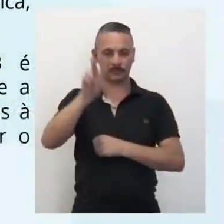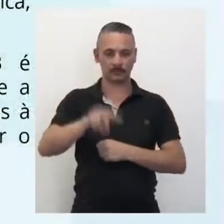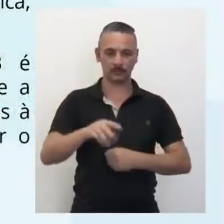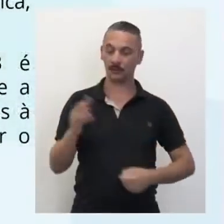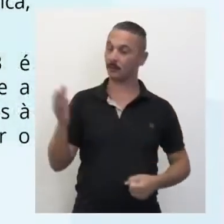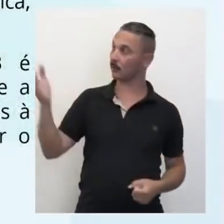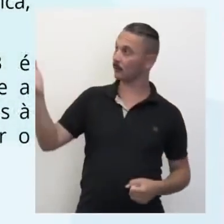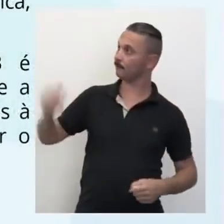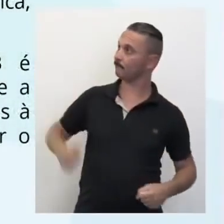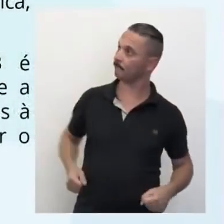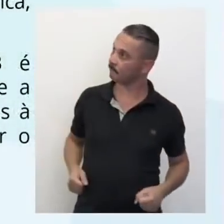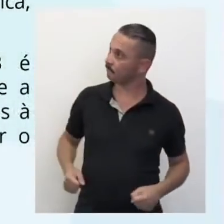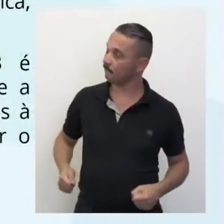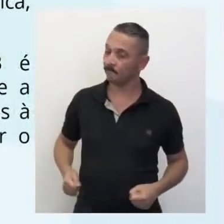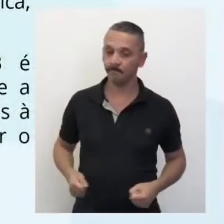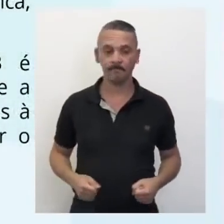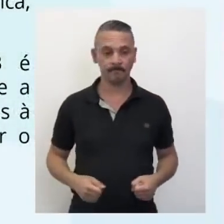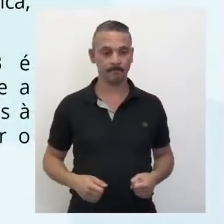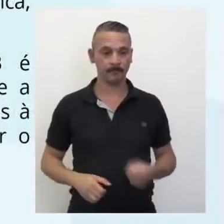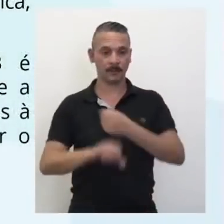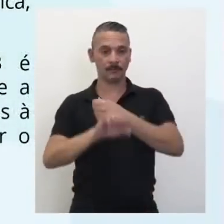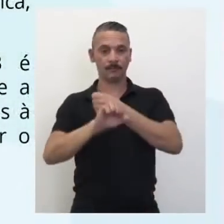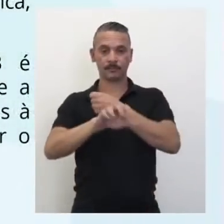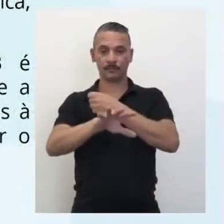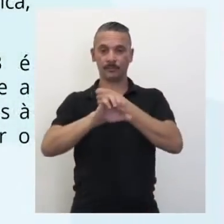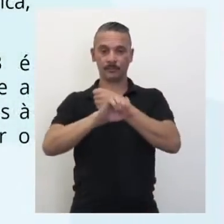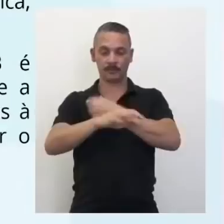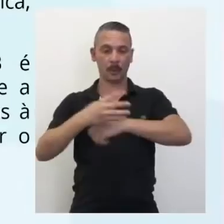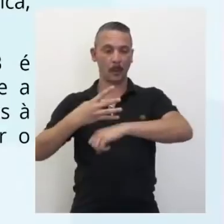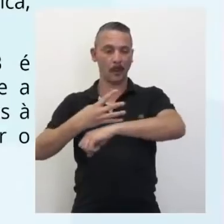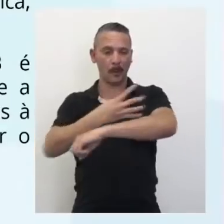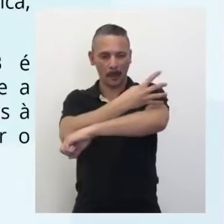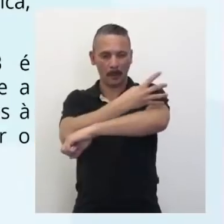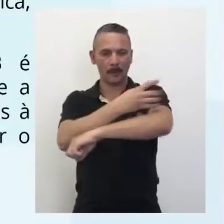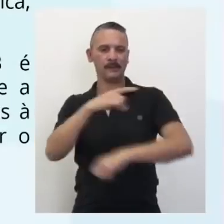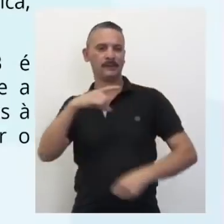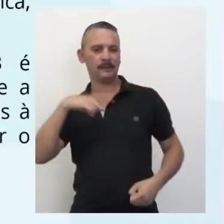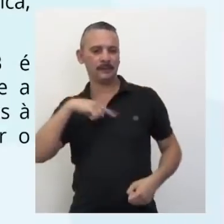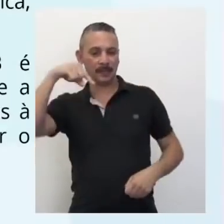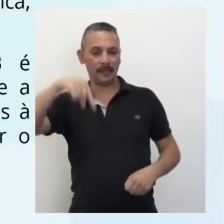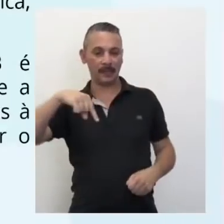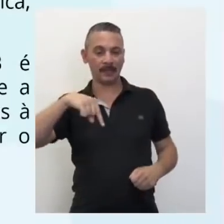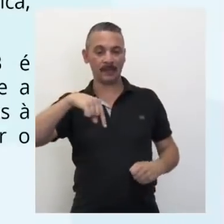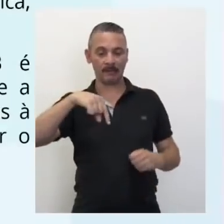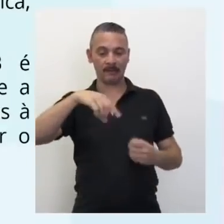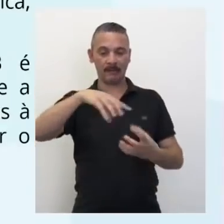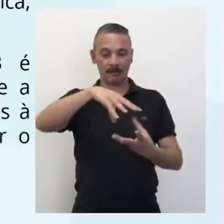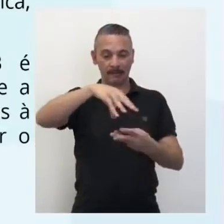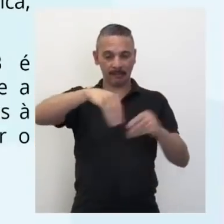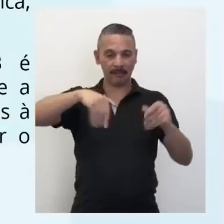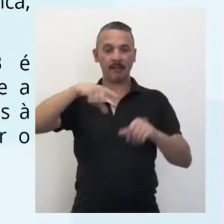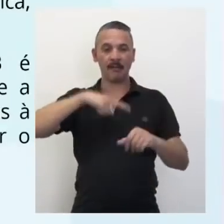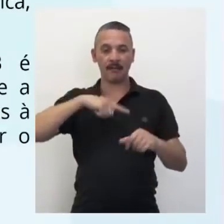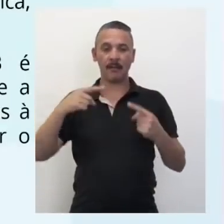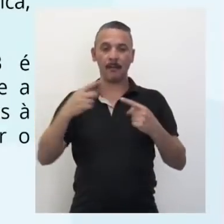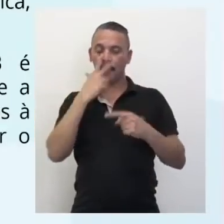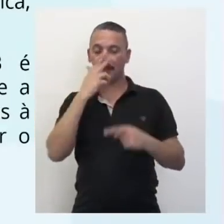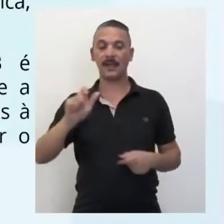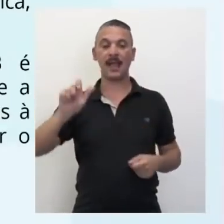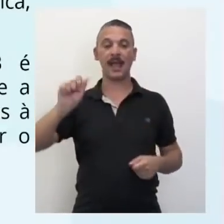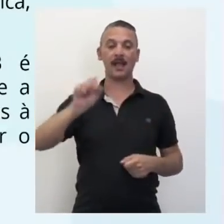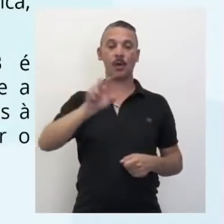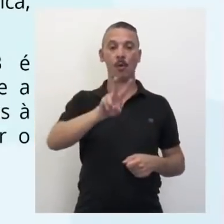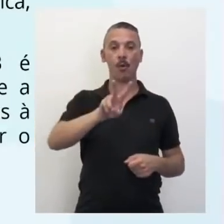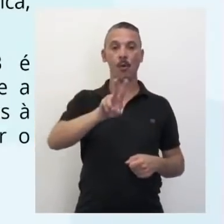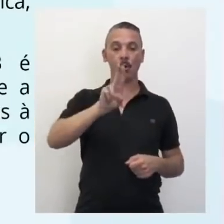anotações aí, ó. A radiação ultravioleta, que chega à superfície da Terra, é quase que totalmente do tipo A, UVA,